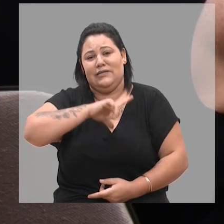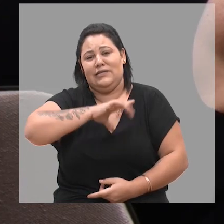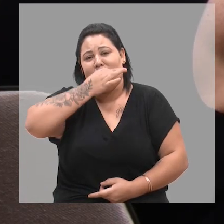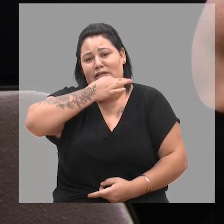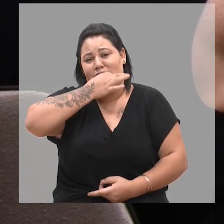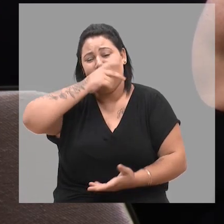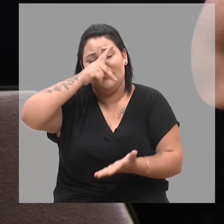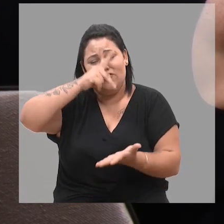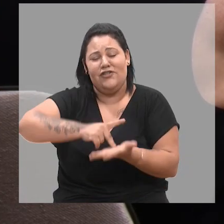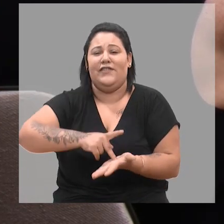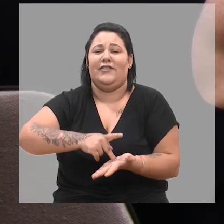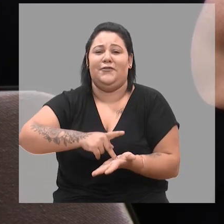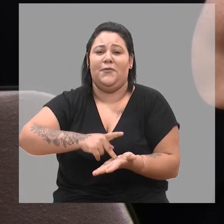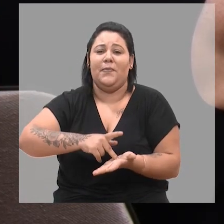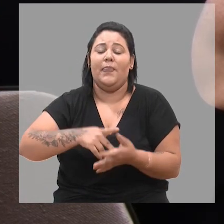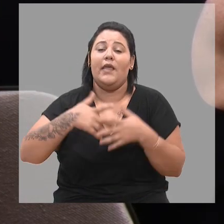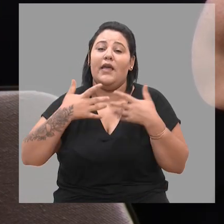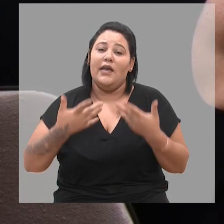de verdade.